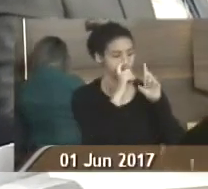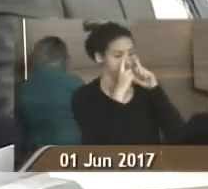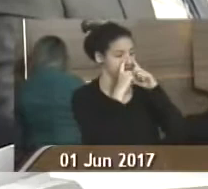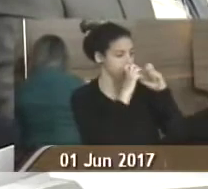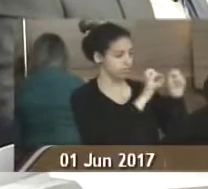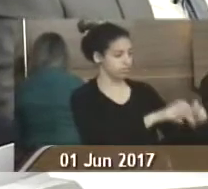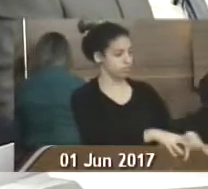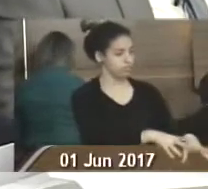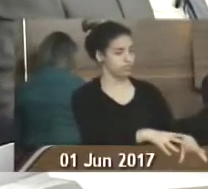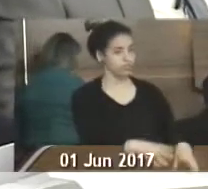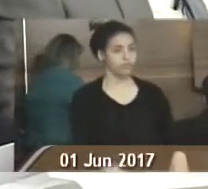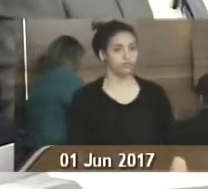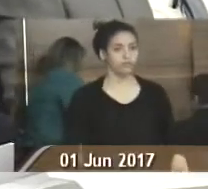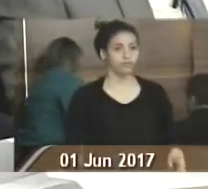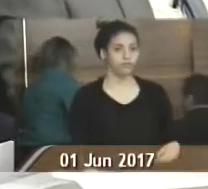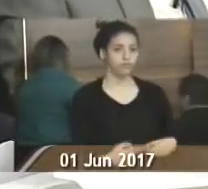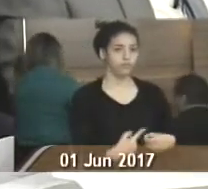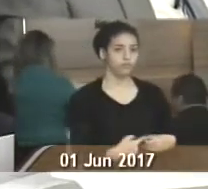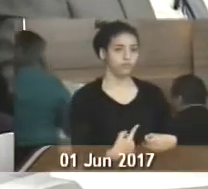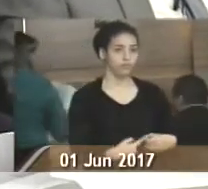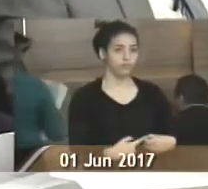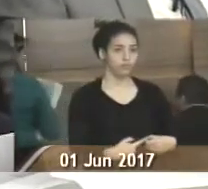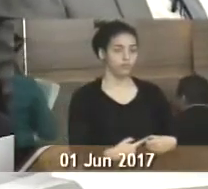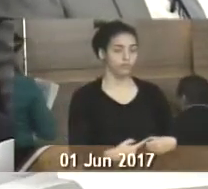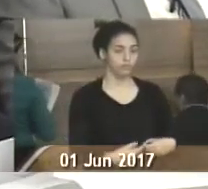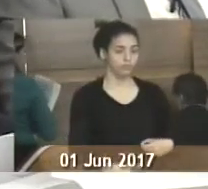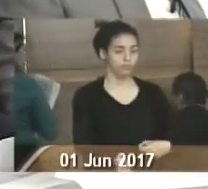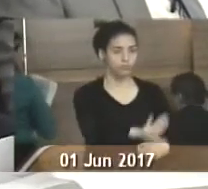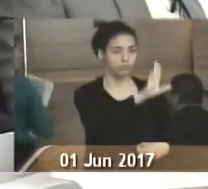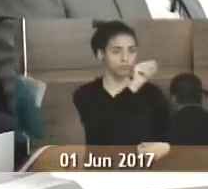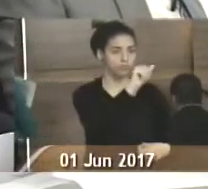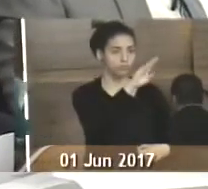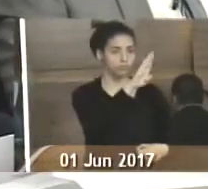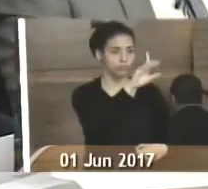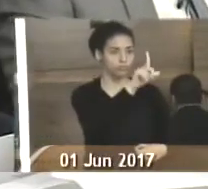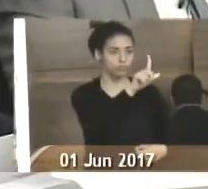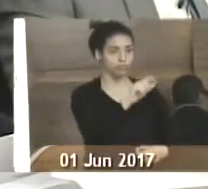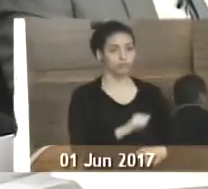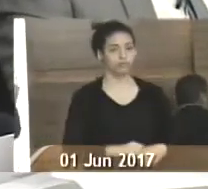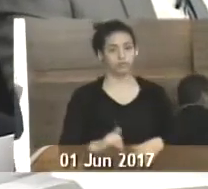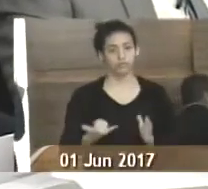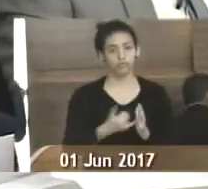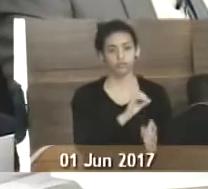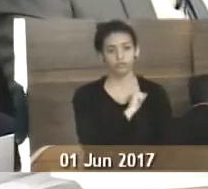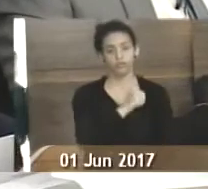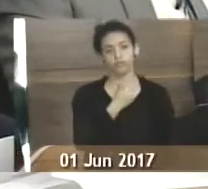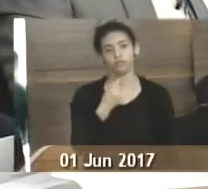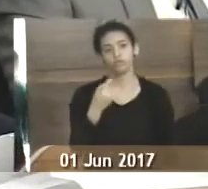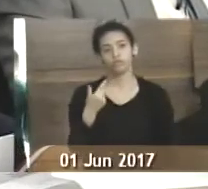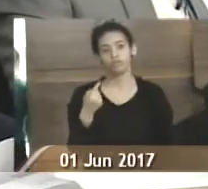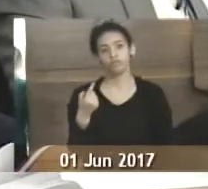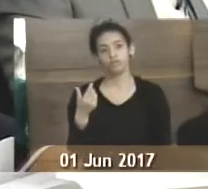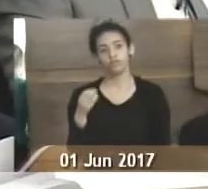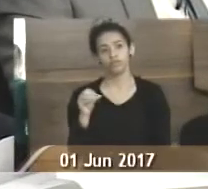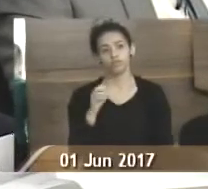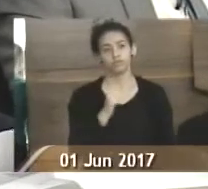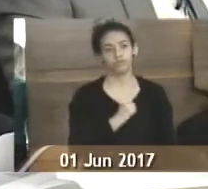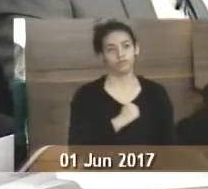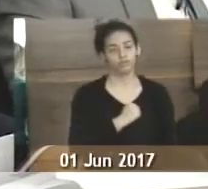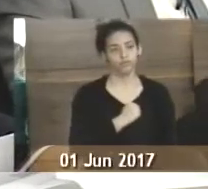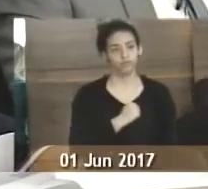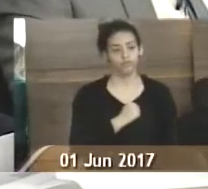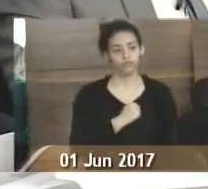curva da rua Robson Ferreira Leite, no bairro Morro do Abel. Indicação 1769, de 2017.